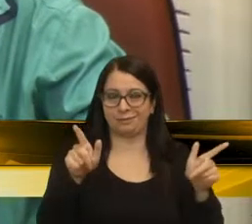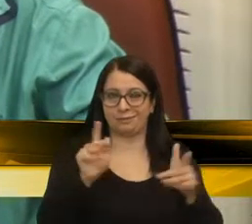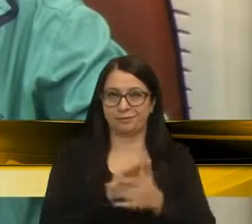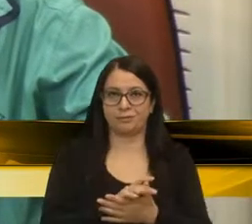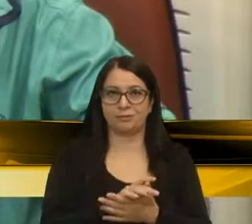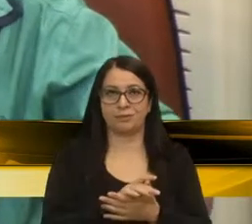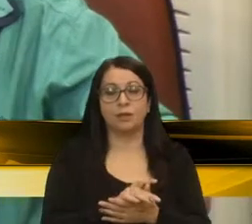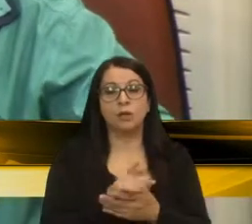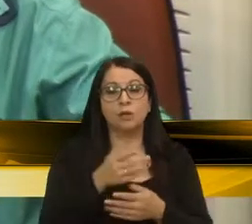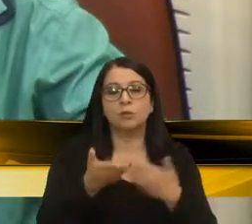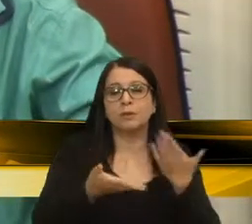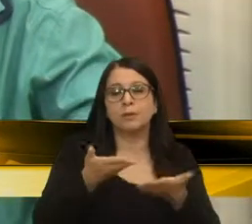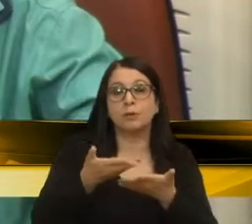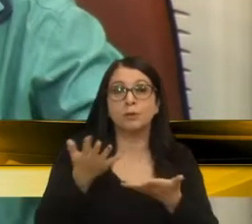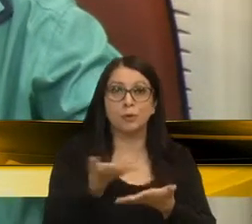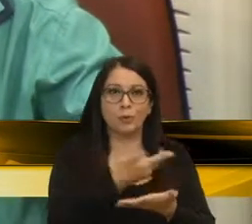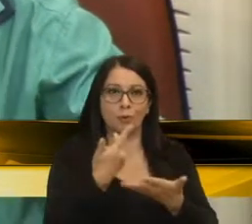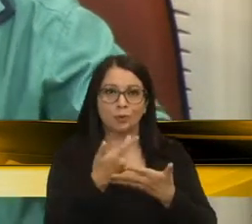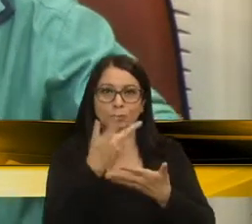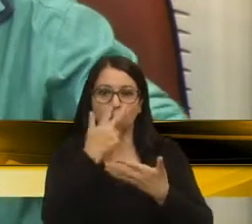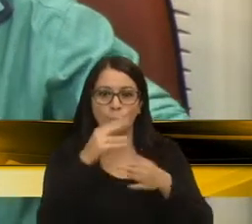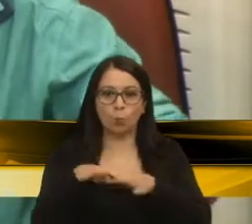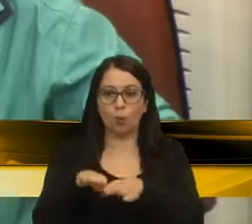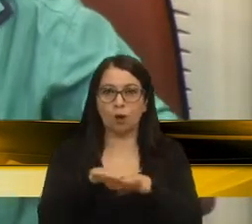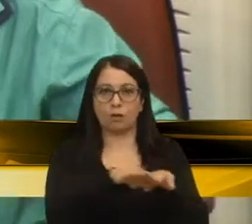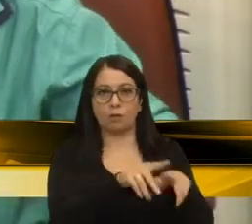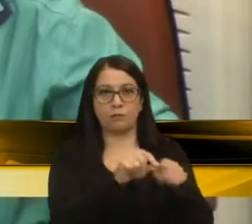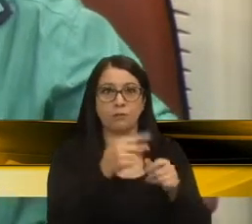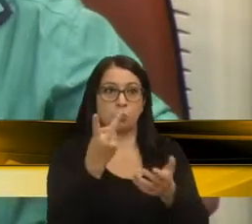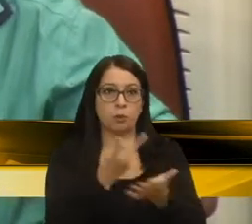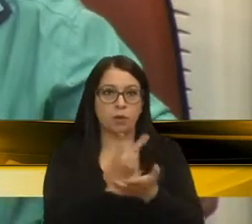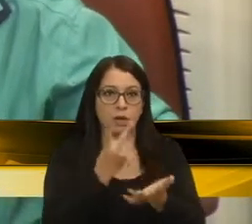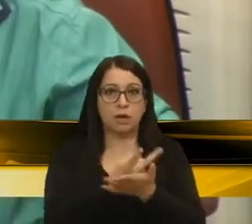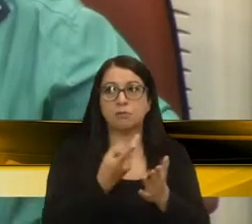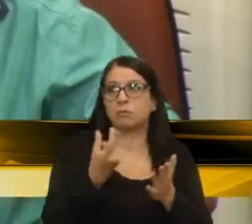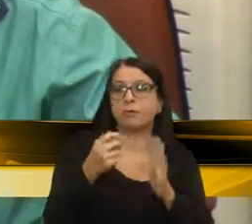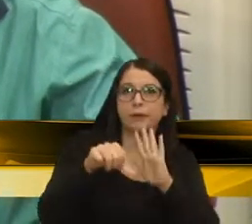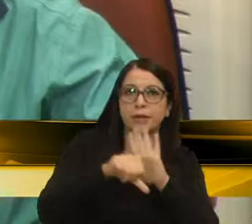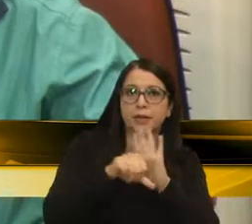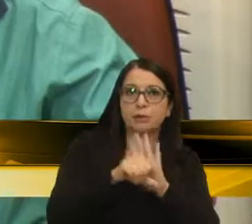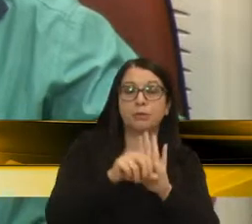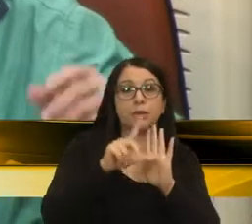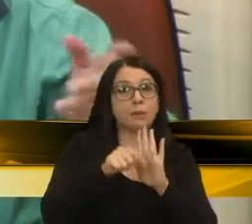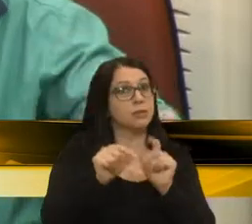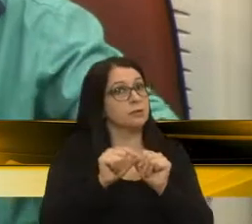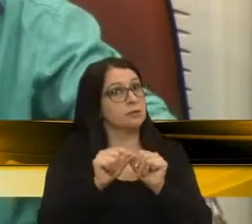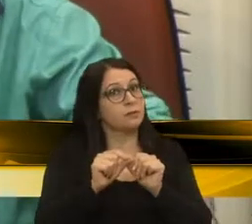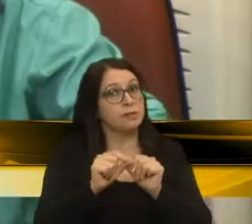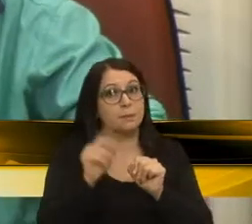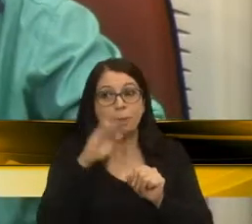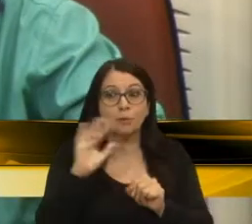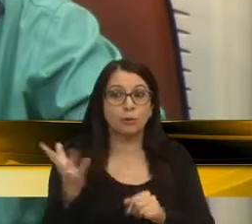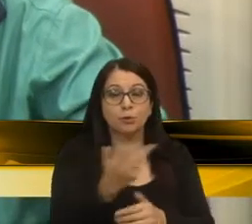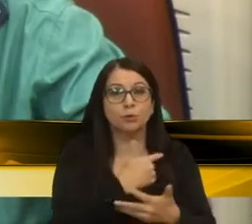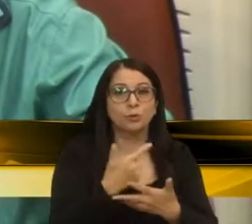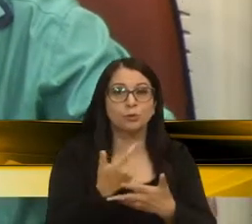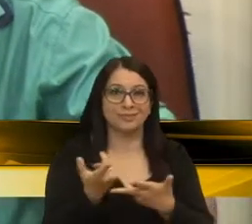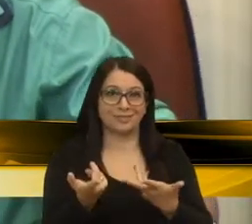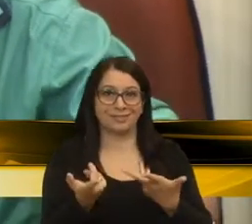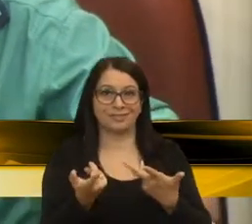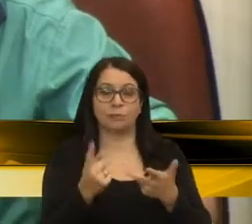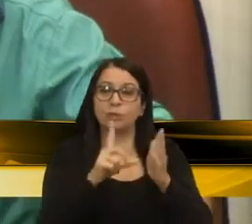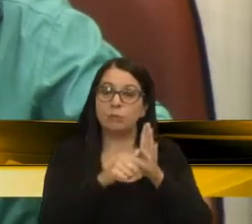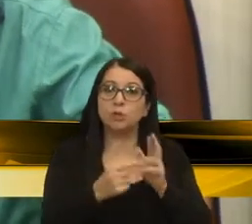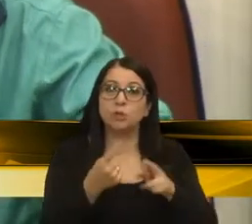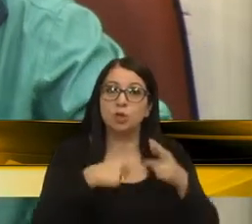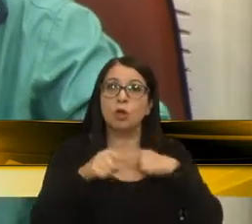Então, o tratamento hoje no Brasil que é dado igual para todos que cometem um erro, um crime, é isso que depois faz com que eles vão para todo lugar, que depois